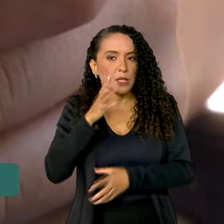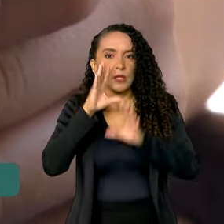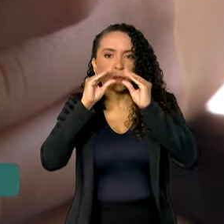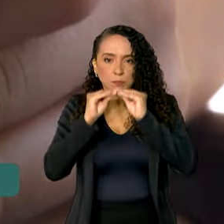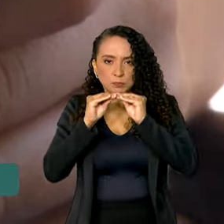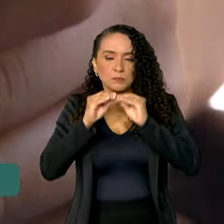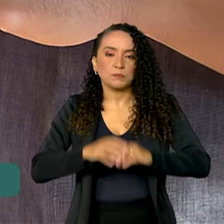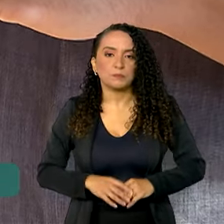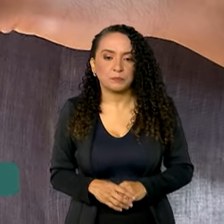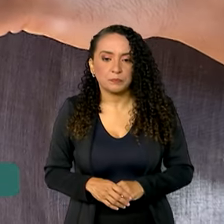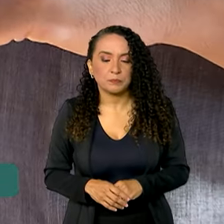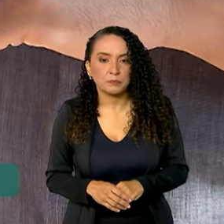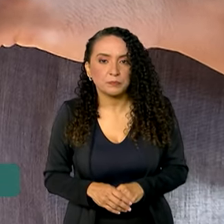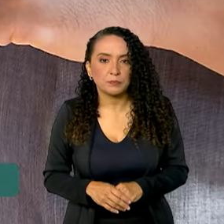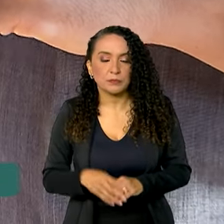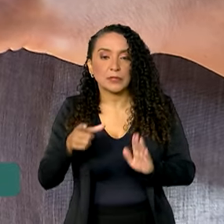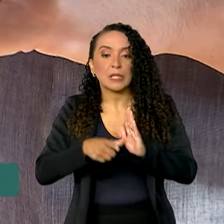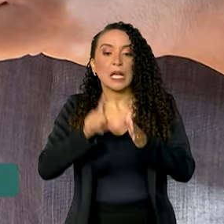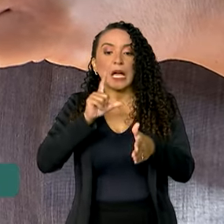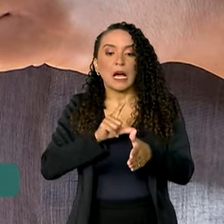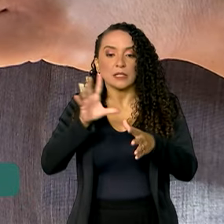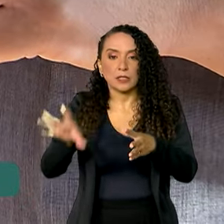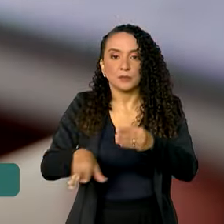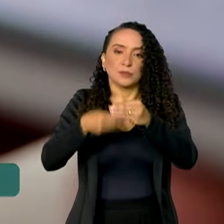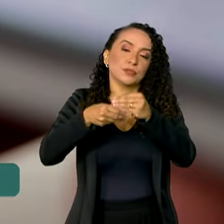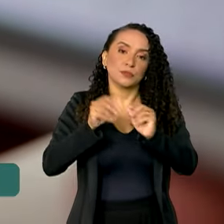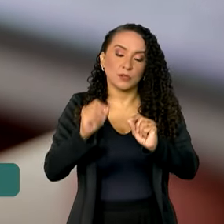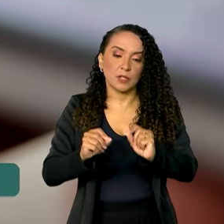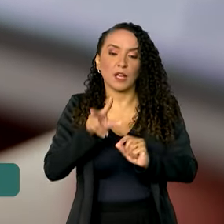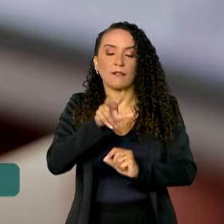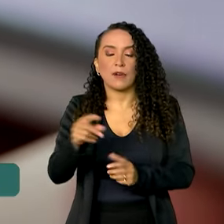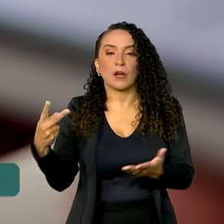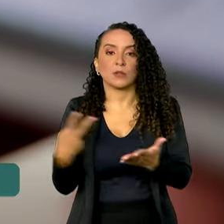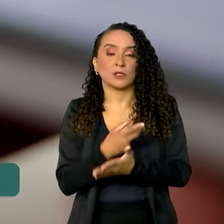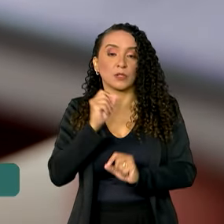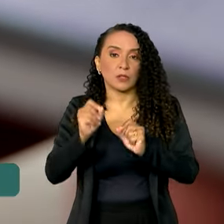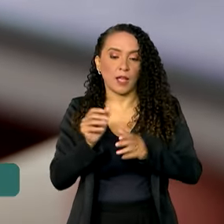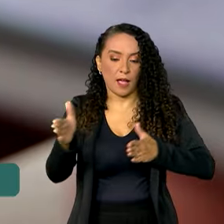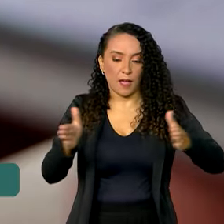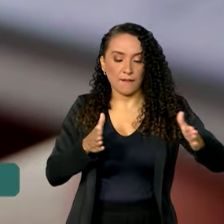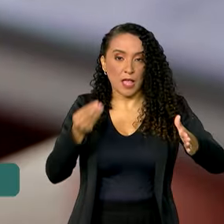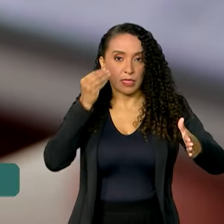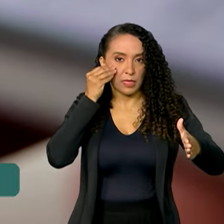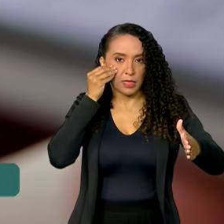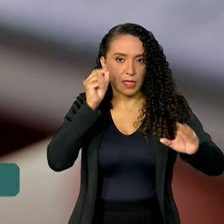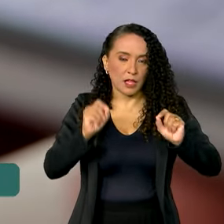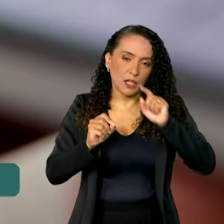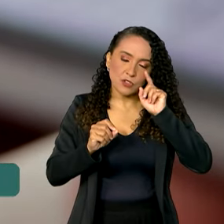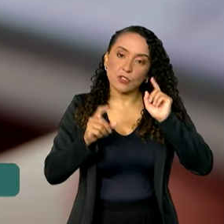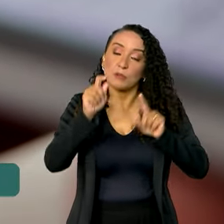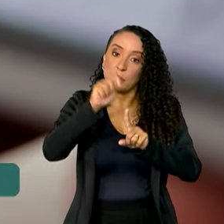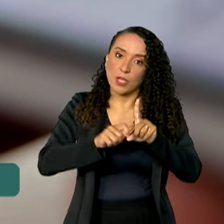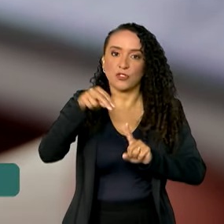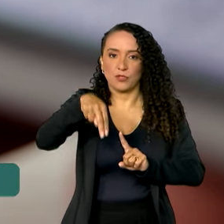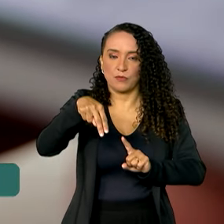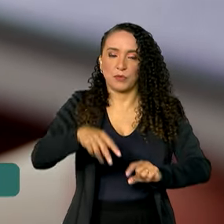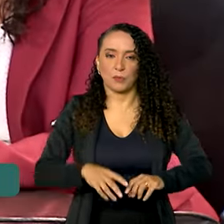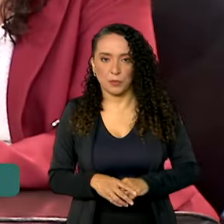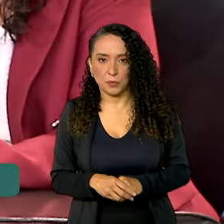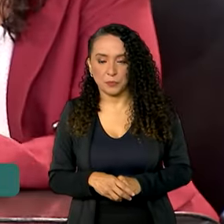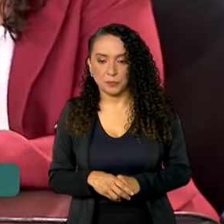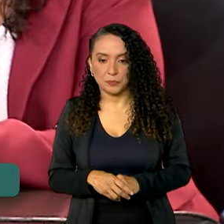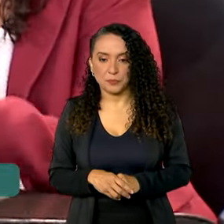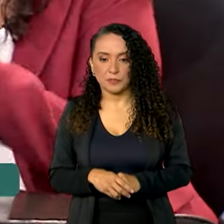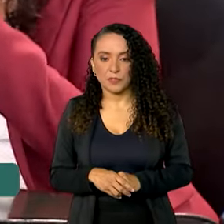silencioso. Antes da implementação, será realizada uma fase de testes ainda no mês de novembro.